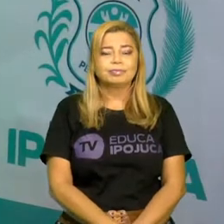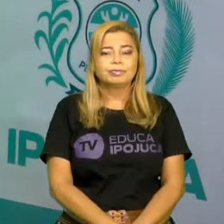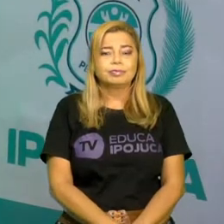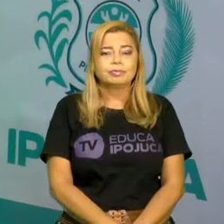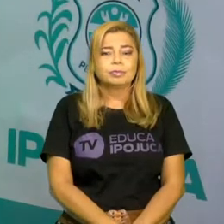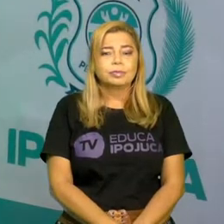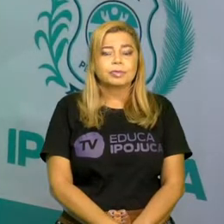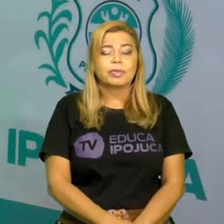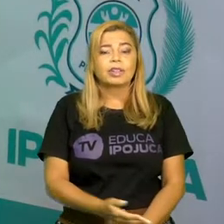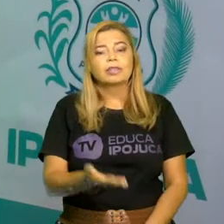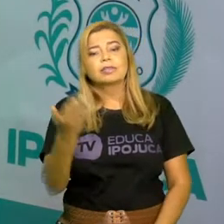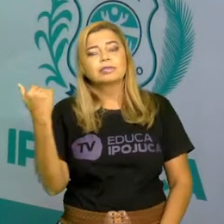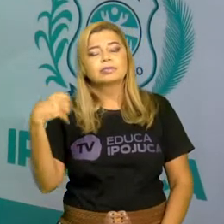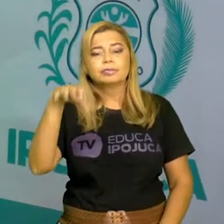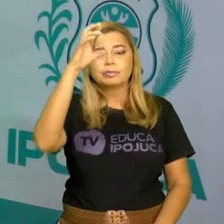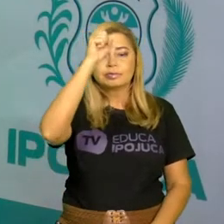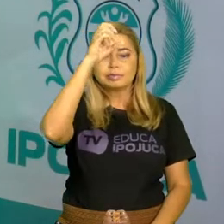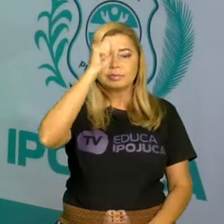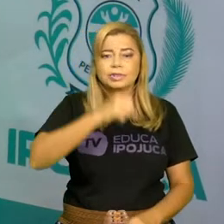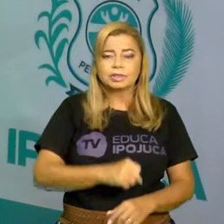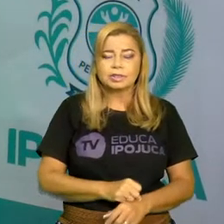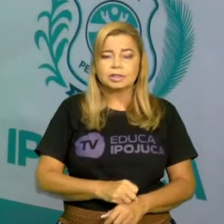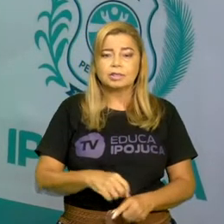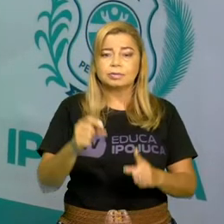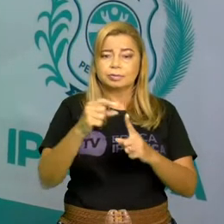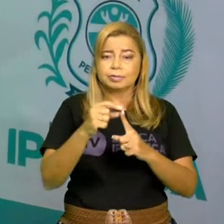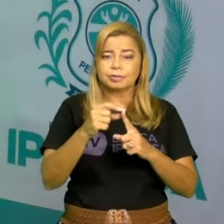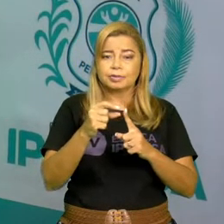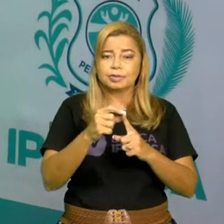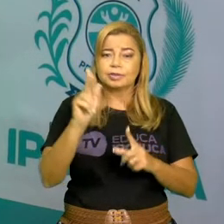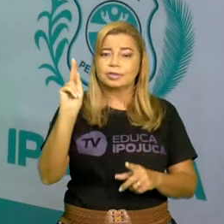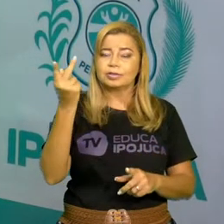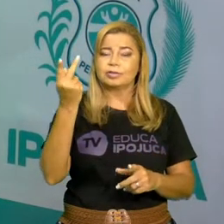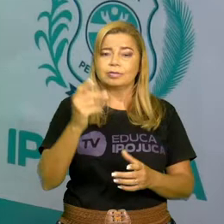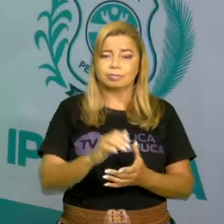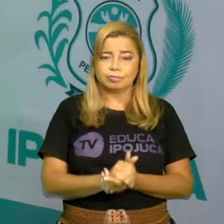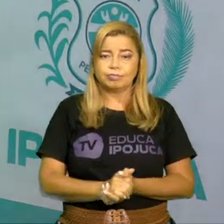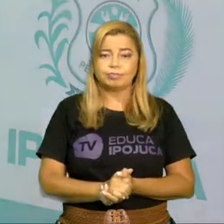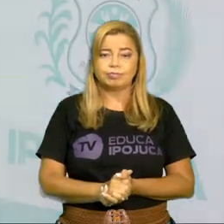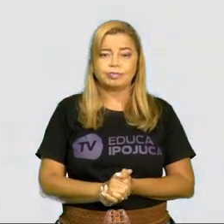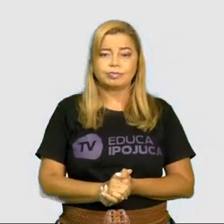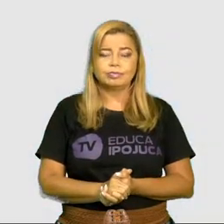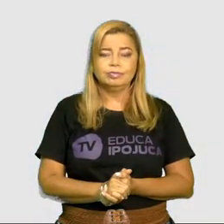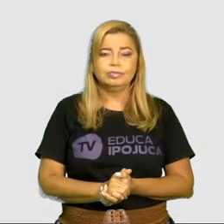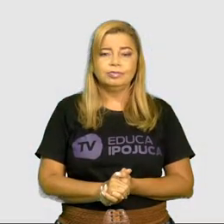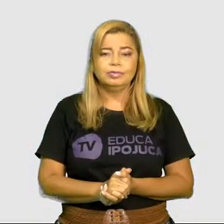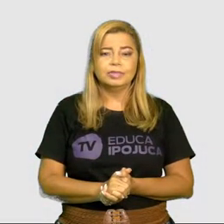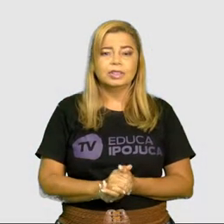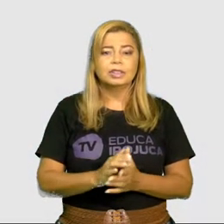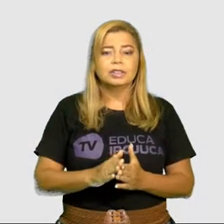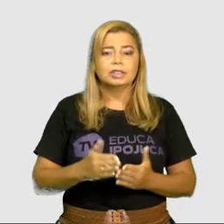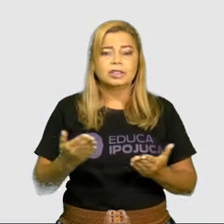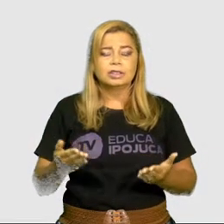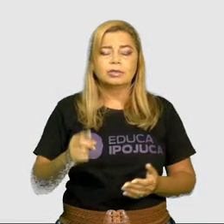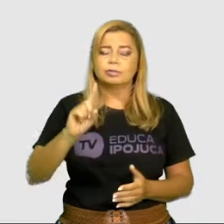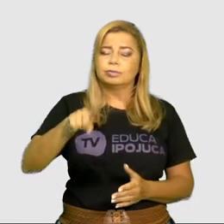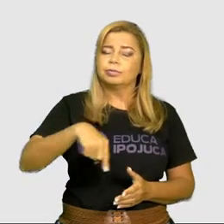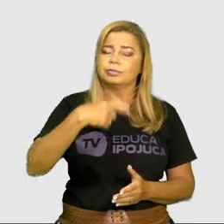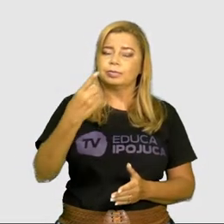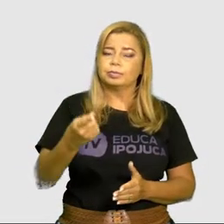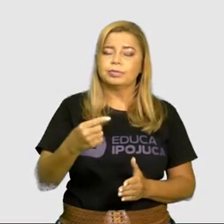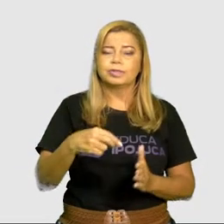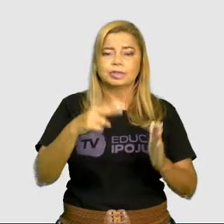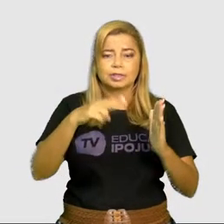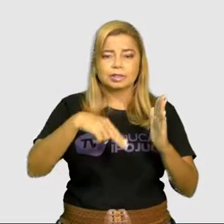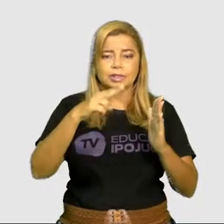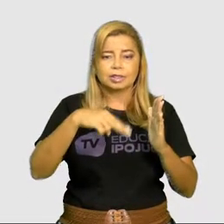Vamos aprender palavras com H. Veja aqui mais uma leitura, né, com a palavrinha, com